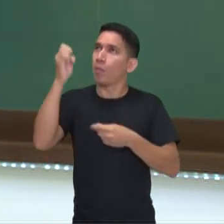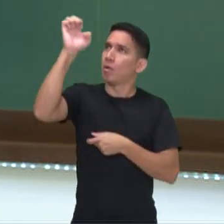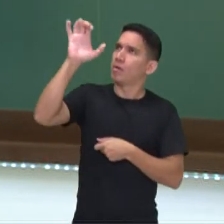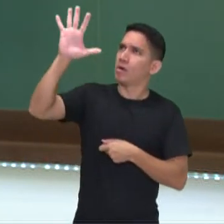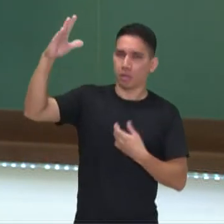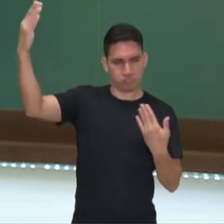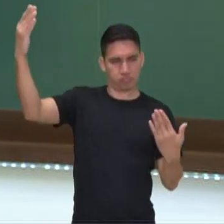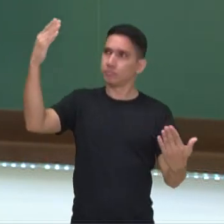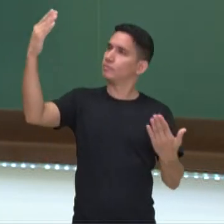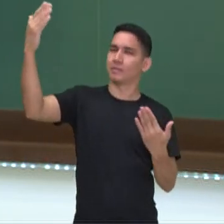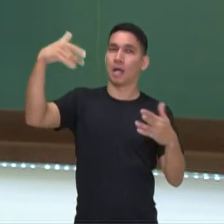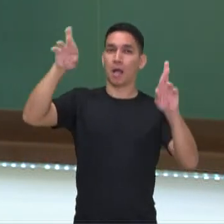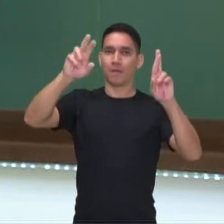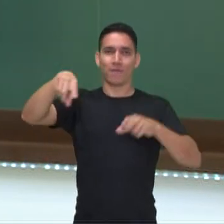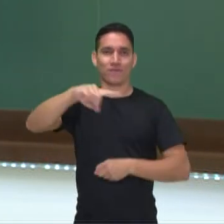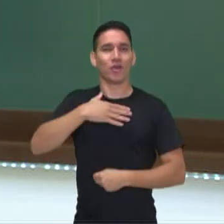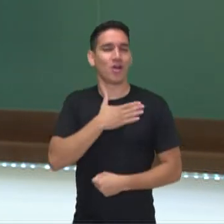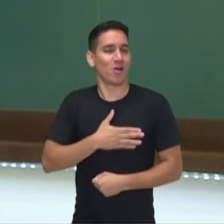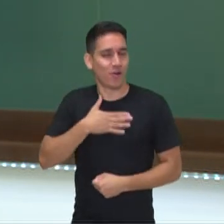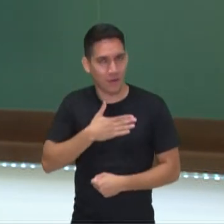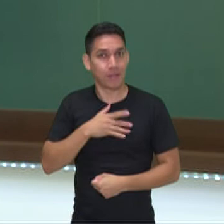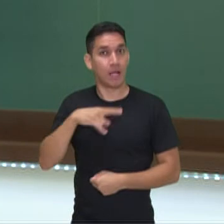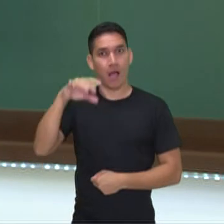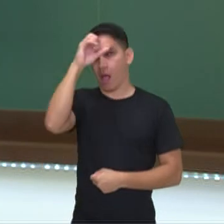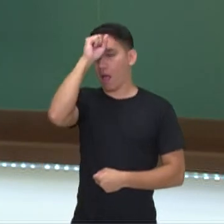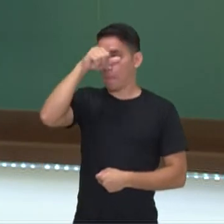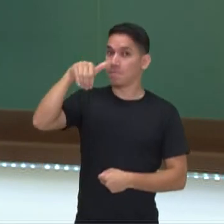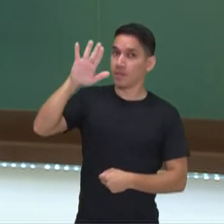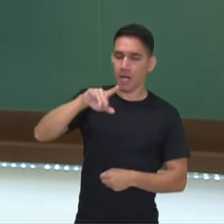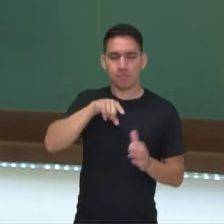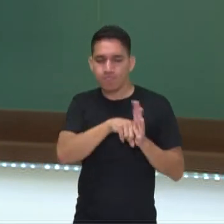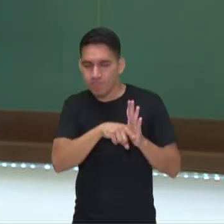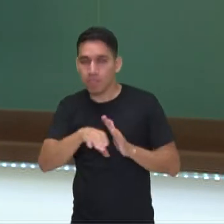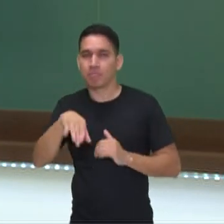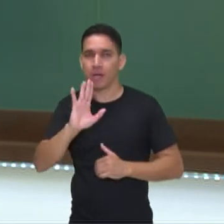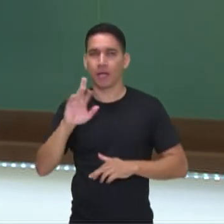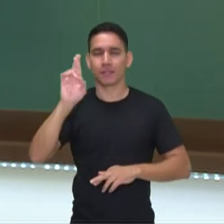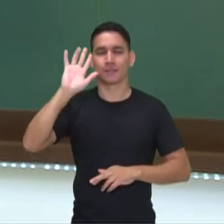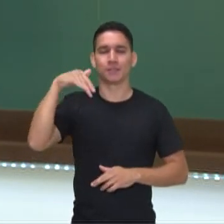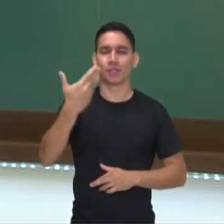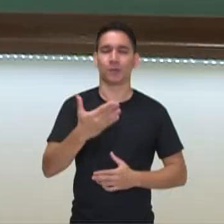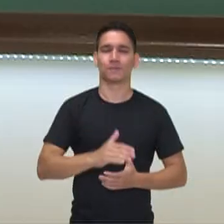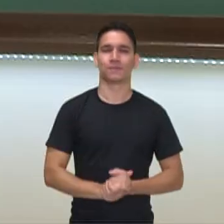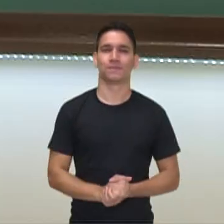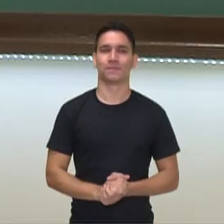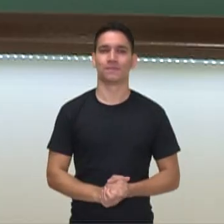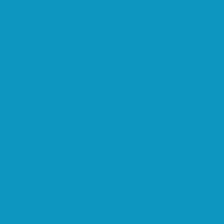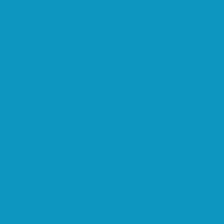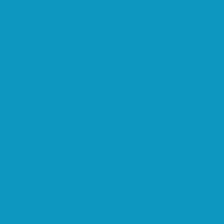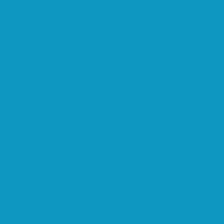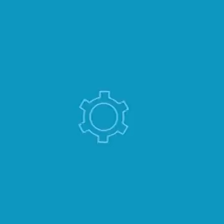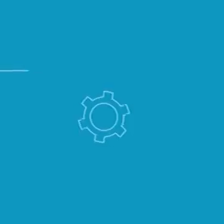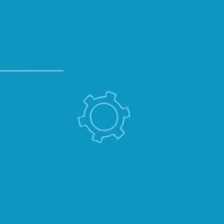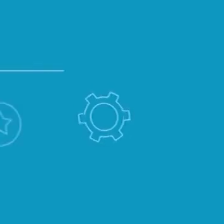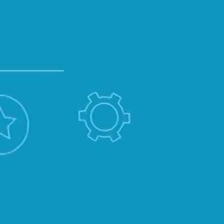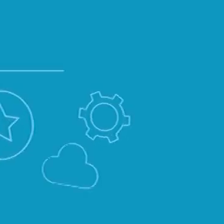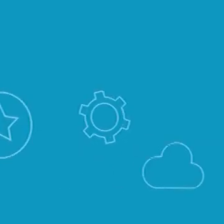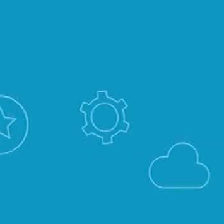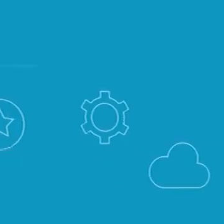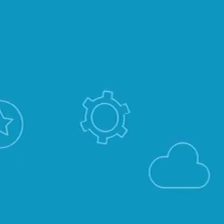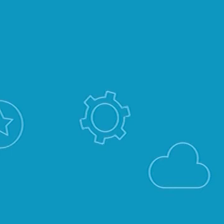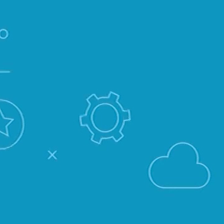europeu. Eu espero realmente que vocês tenham gostado, que aprendem mais, que pesquisem mais. E até breve. Tchau, tchau. Tchau,